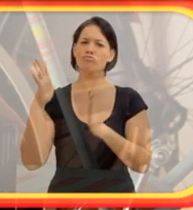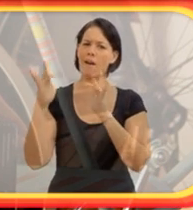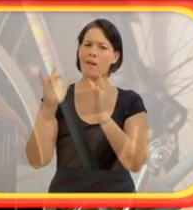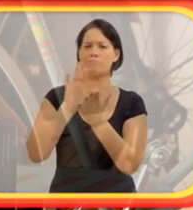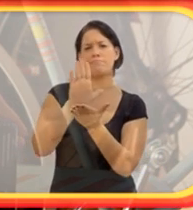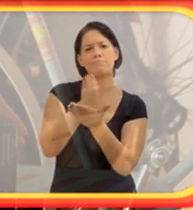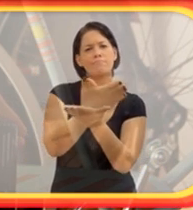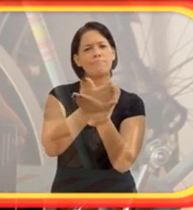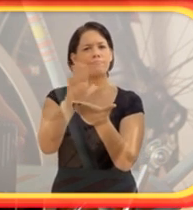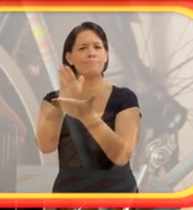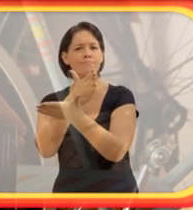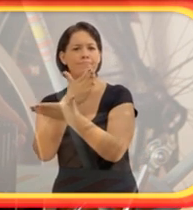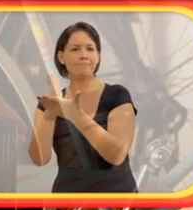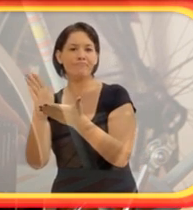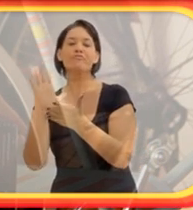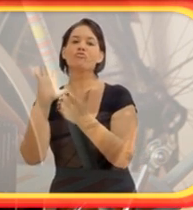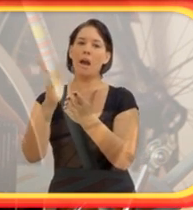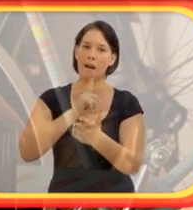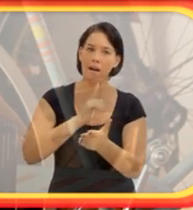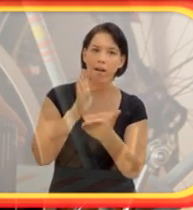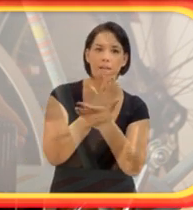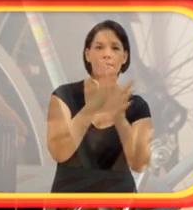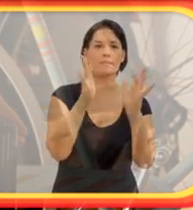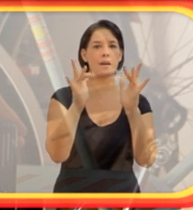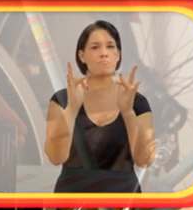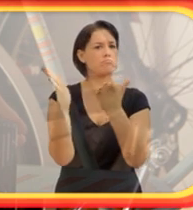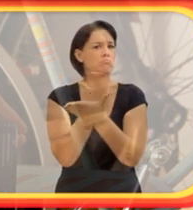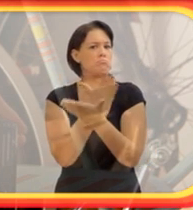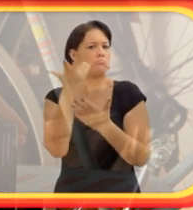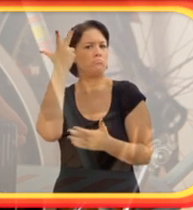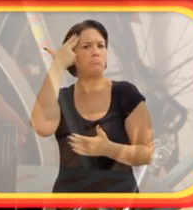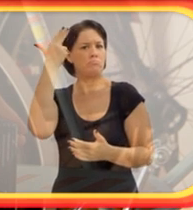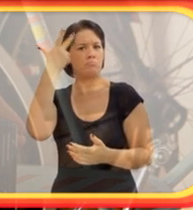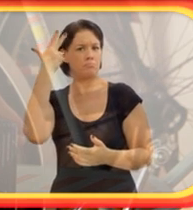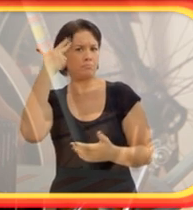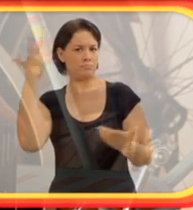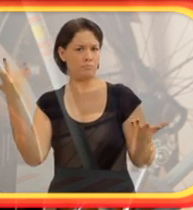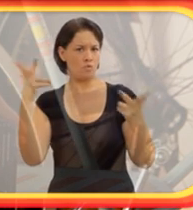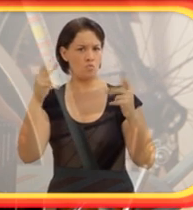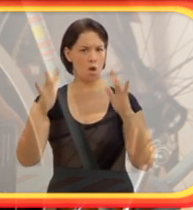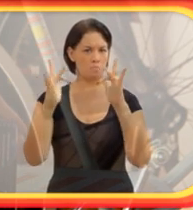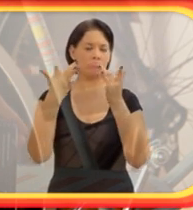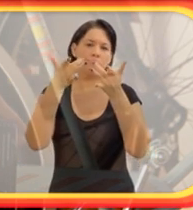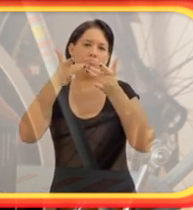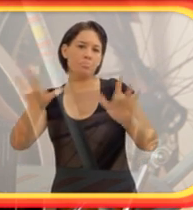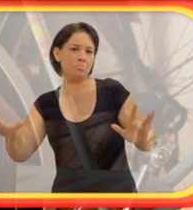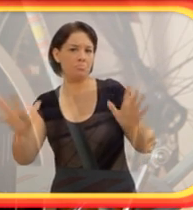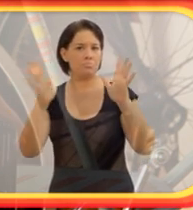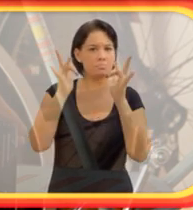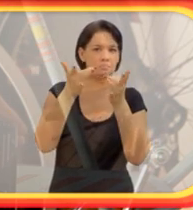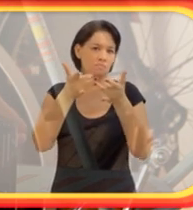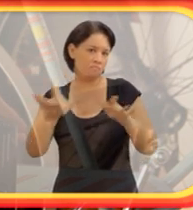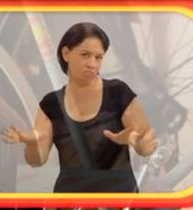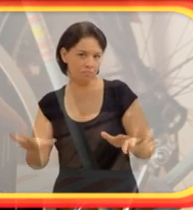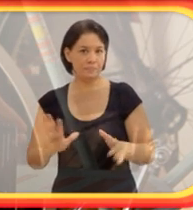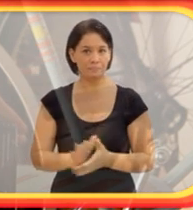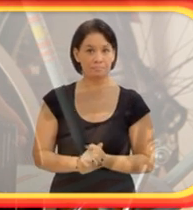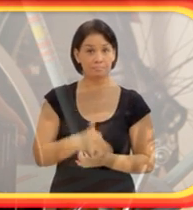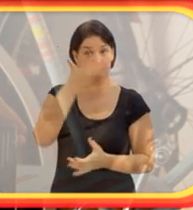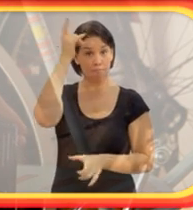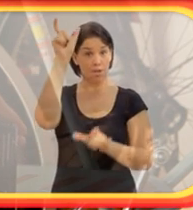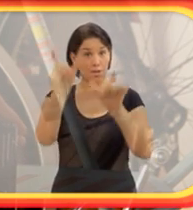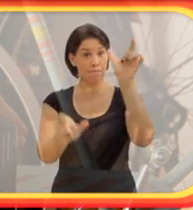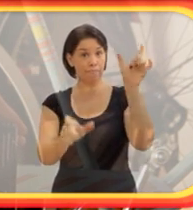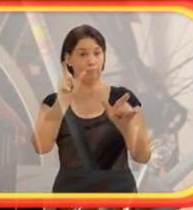namora, termina. As pessoas talvez tinham medo até de namorar comigo para depois vir a terminar. Levei muito